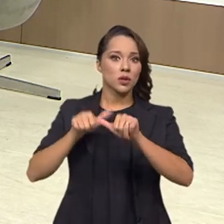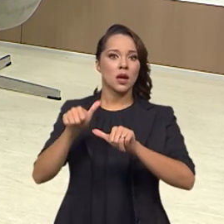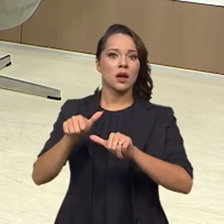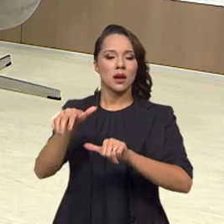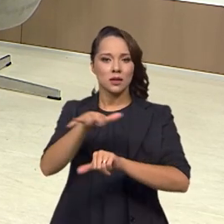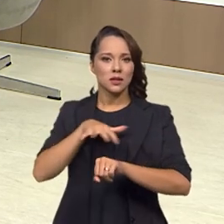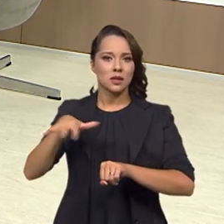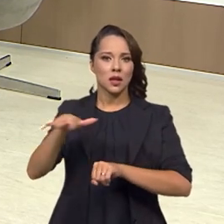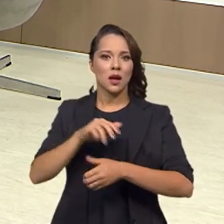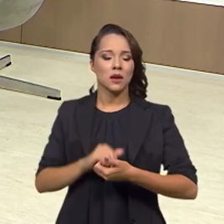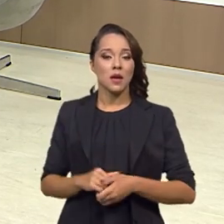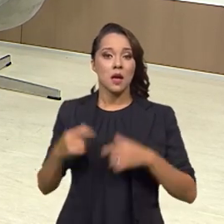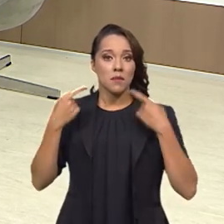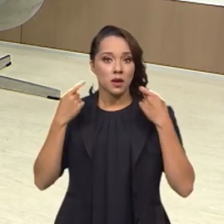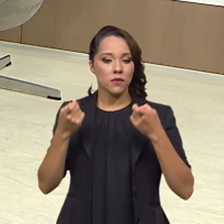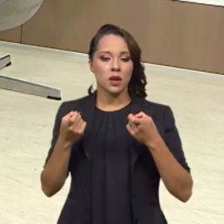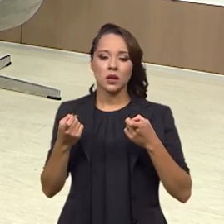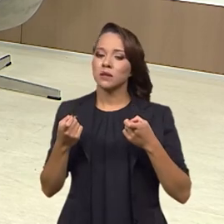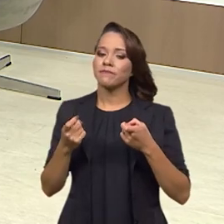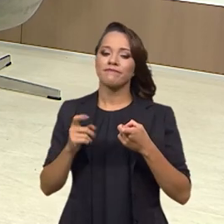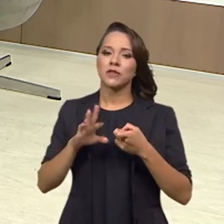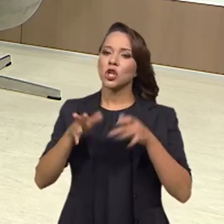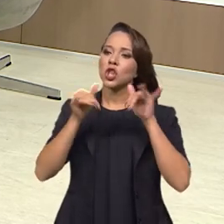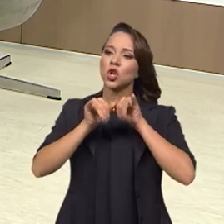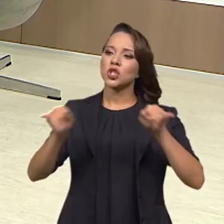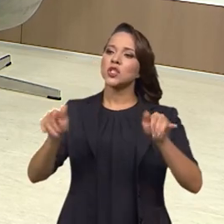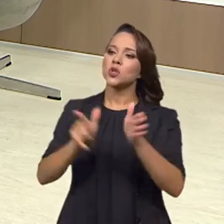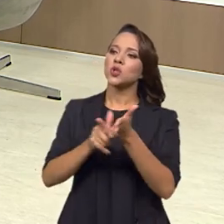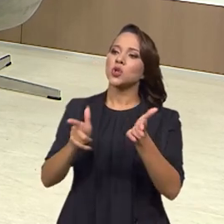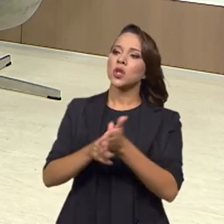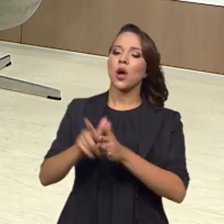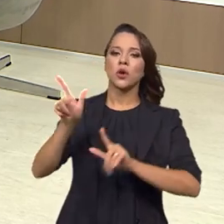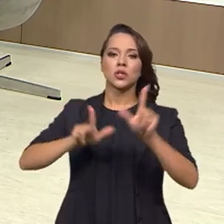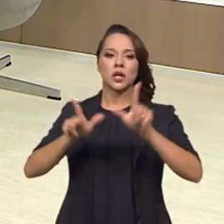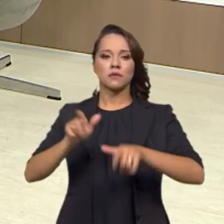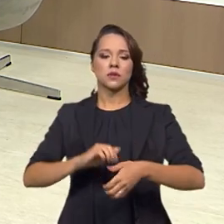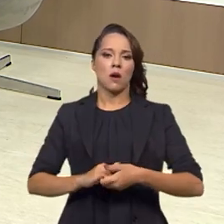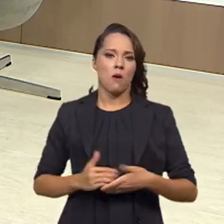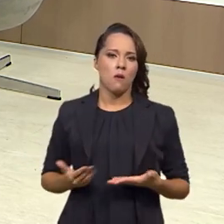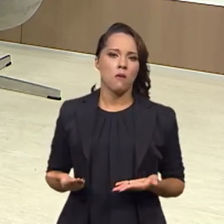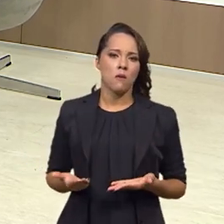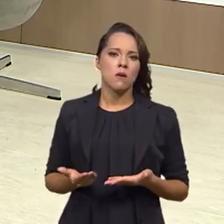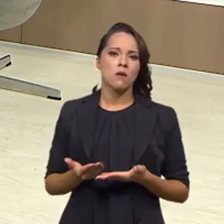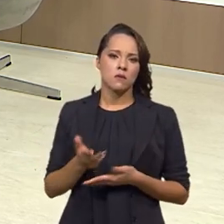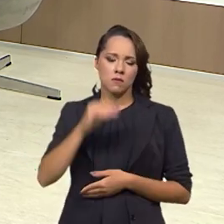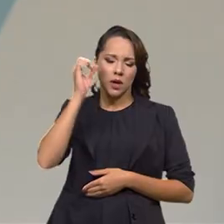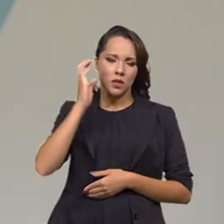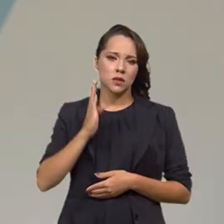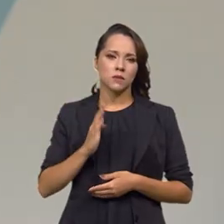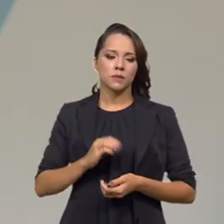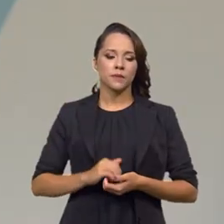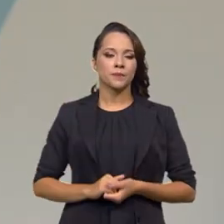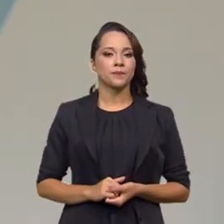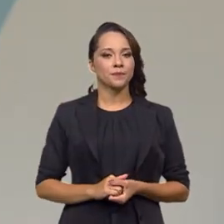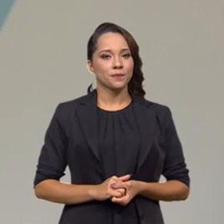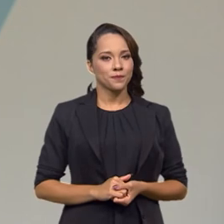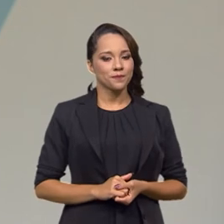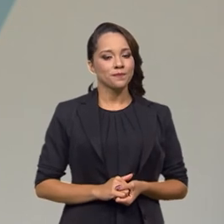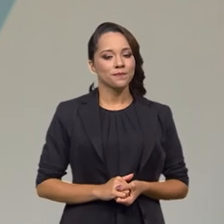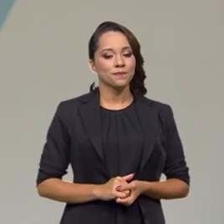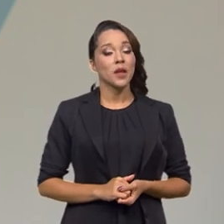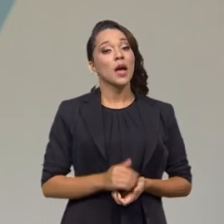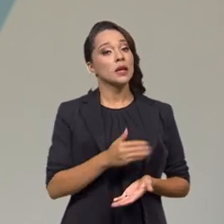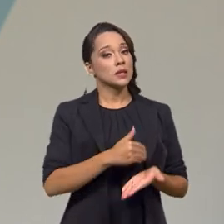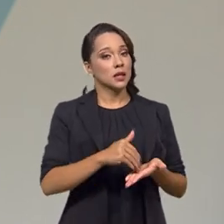quadro para que a violência não seja mais notícia de jornal e nem de televisão no nosso país. A